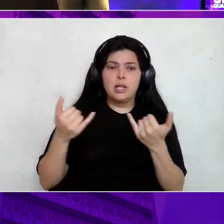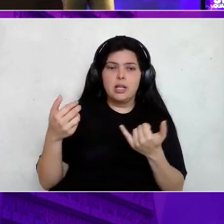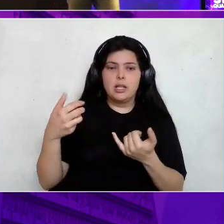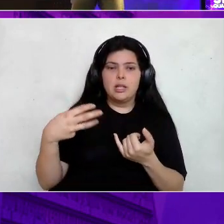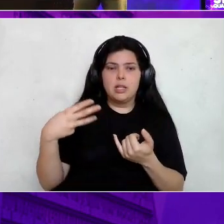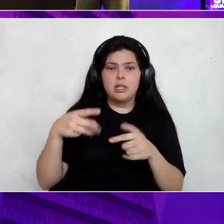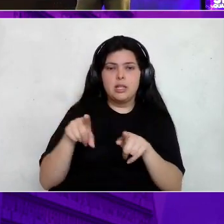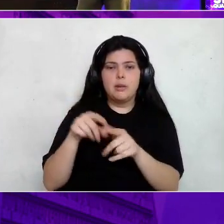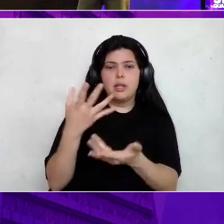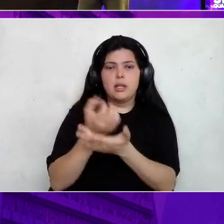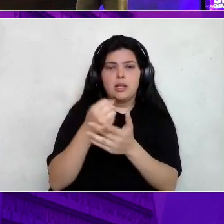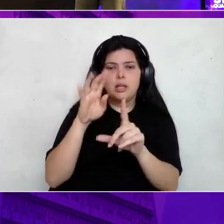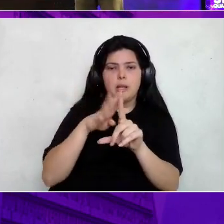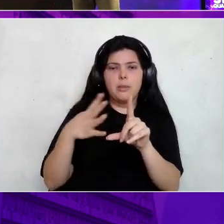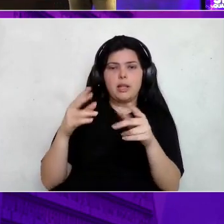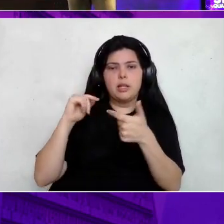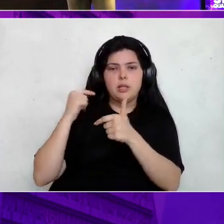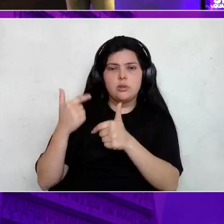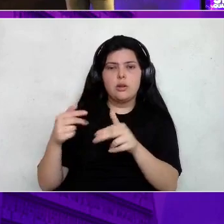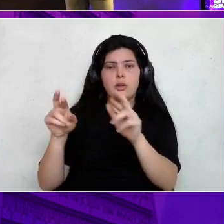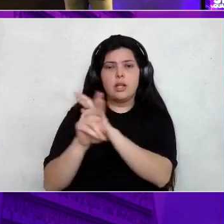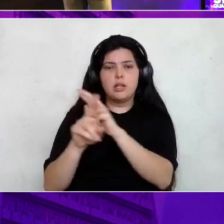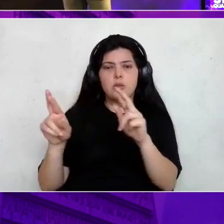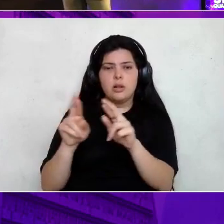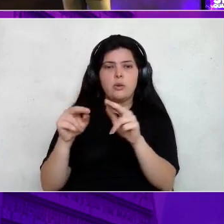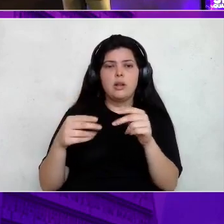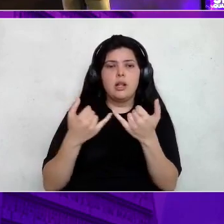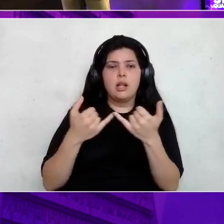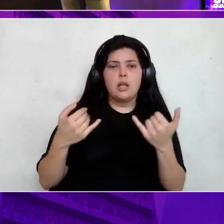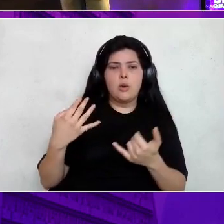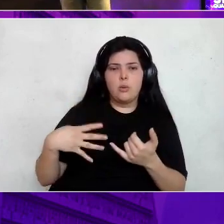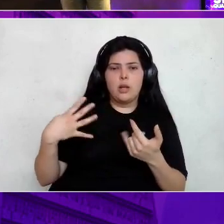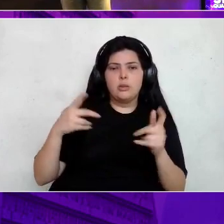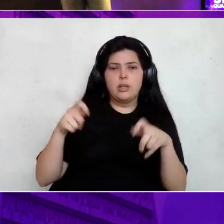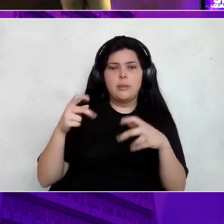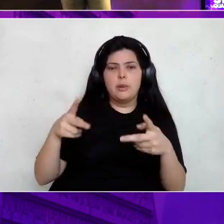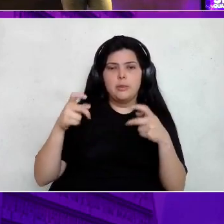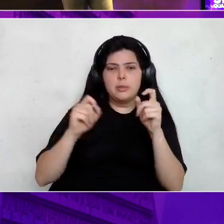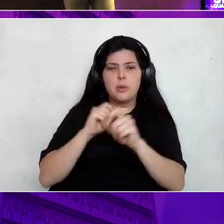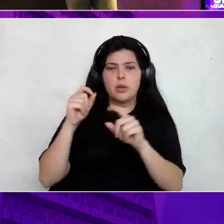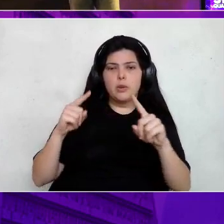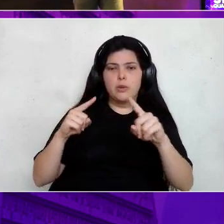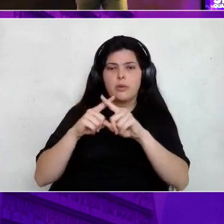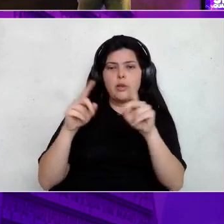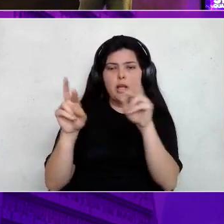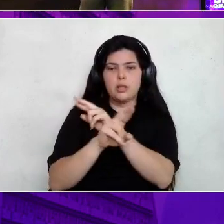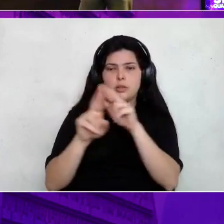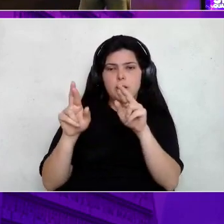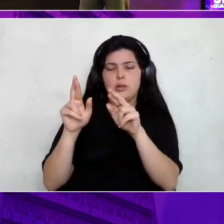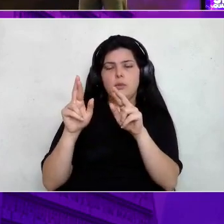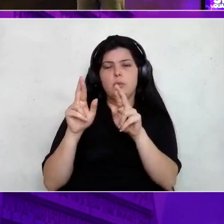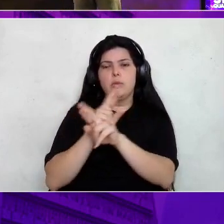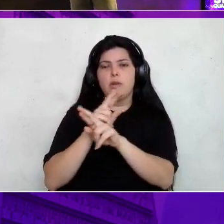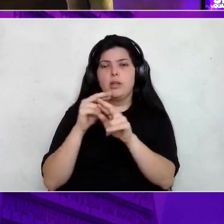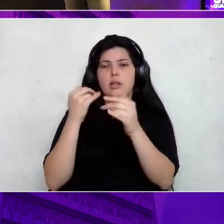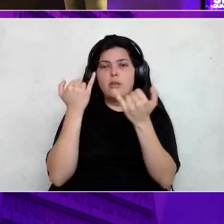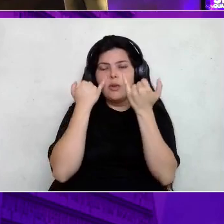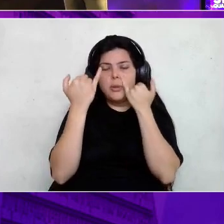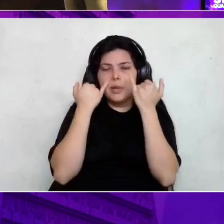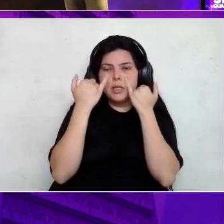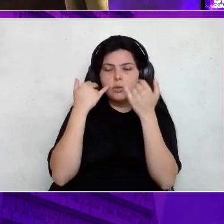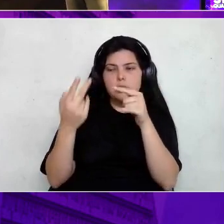tradicional. Uma tabela relacional. E na linha 4, a gente consegue ver que eu estou cruzando informações do meu mundo relacional. E do meu mundo de